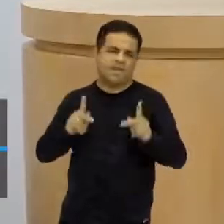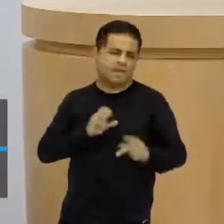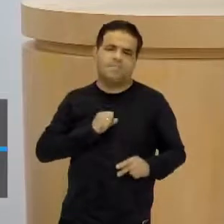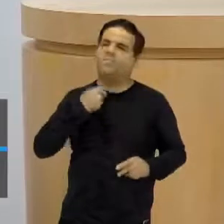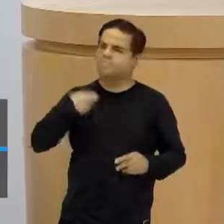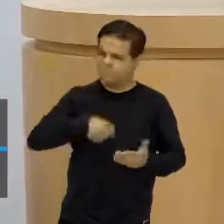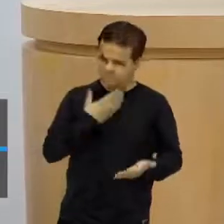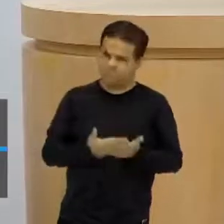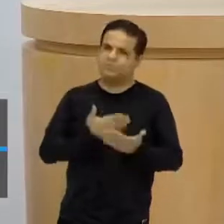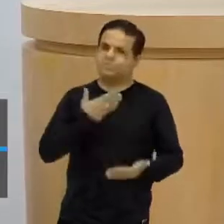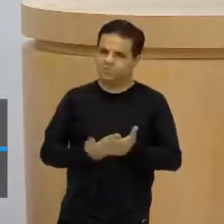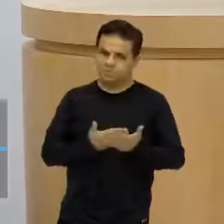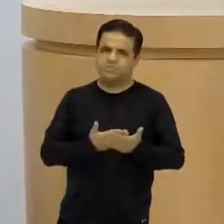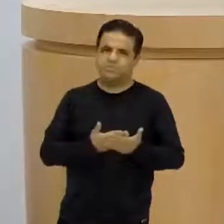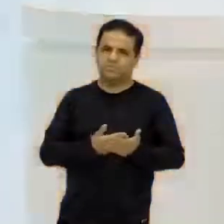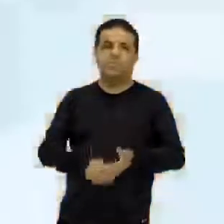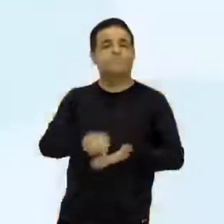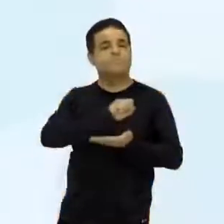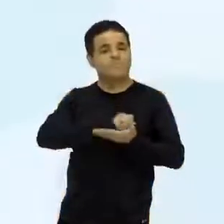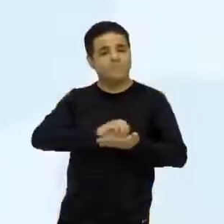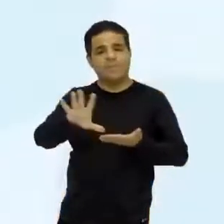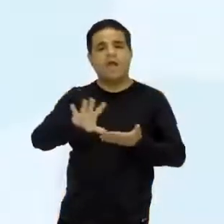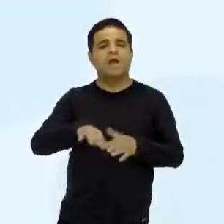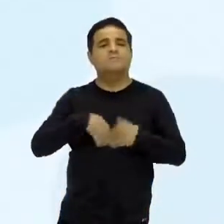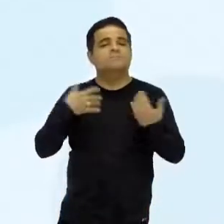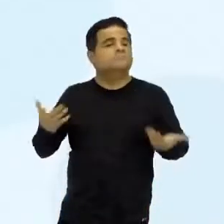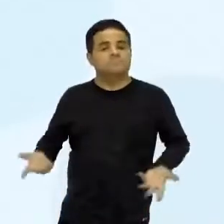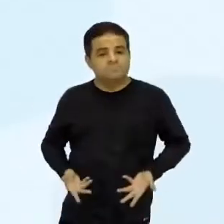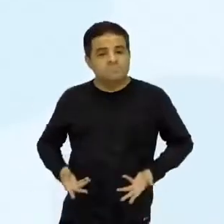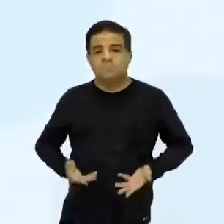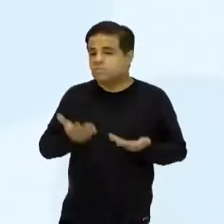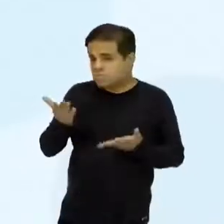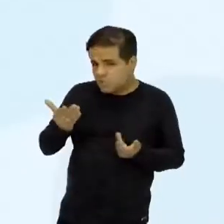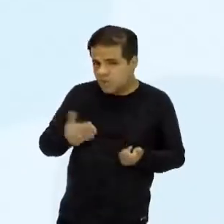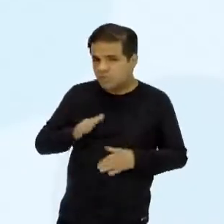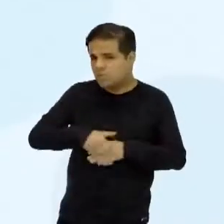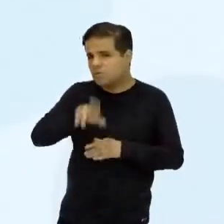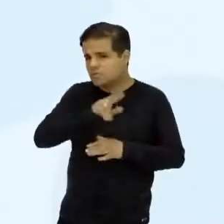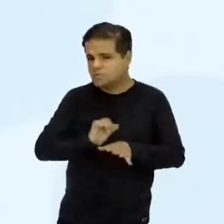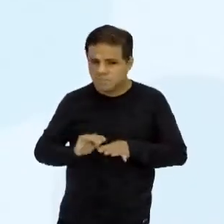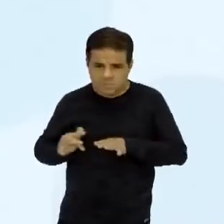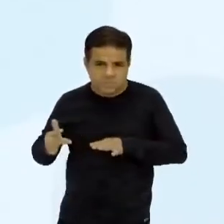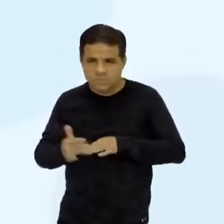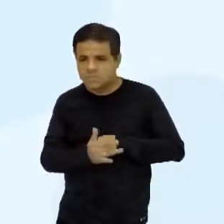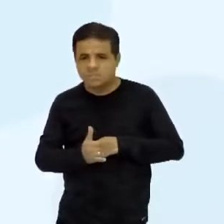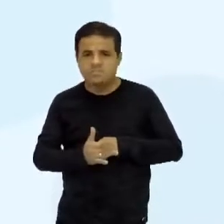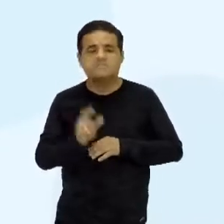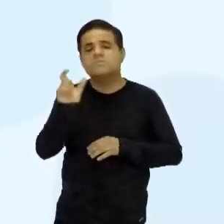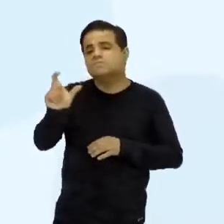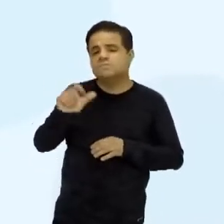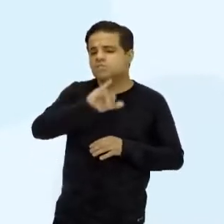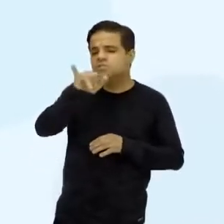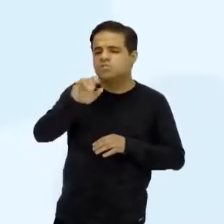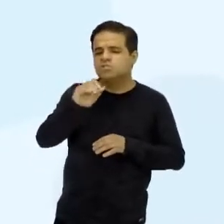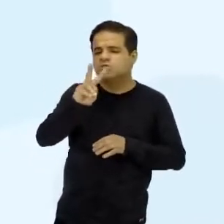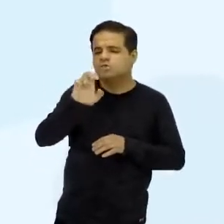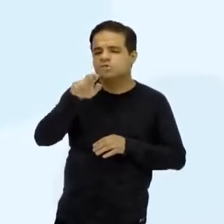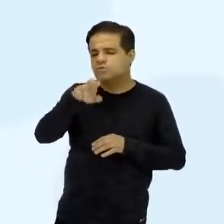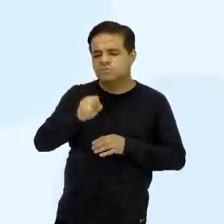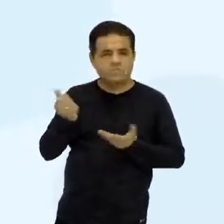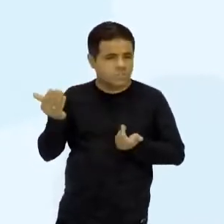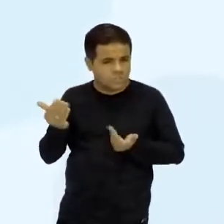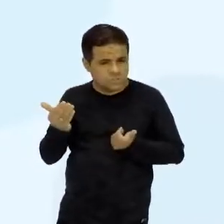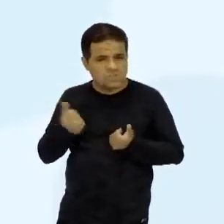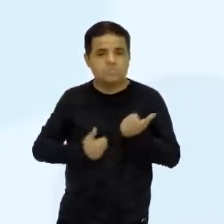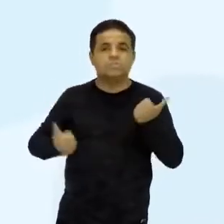tem que estudar. Vou jogar no chat pra vocês. Na expressão jovens que mais usam as redes sociais, a palavra jovens é